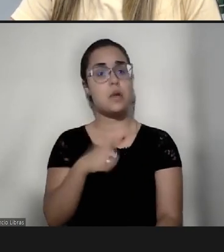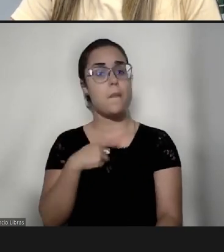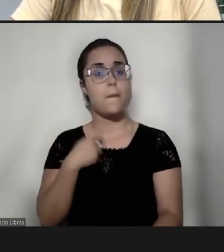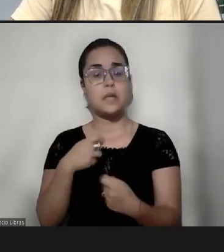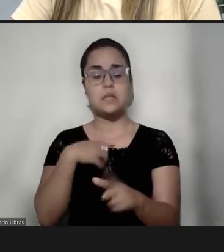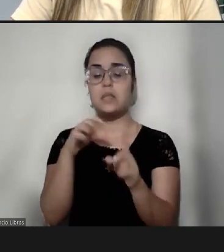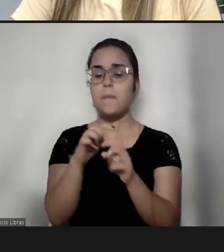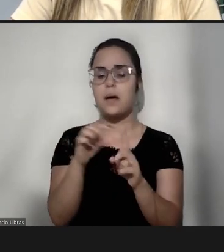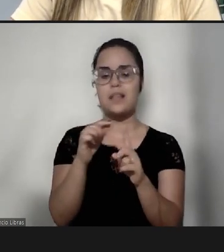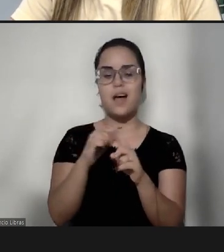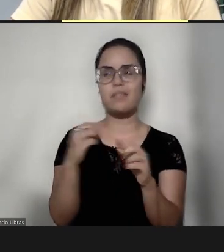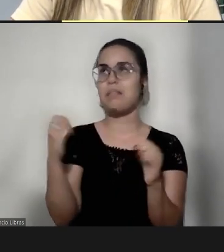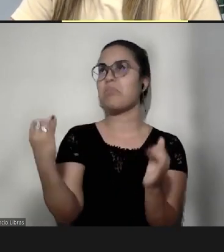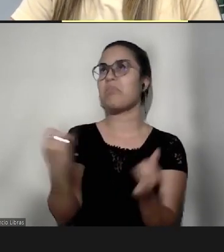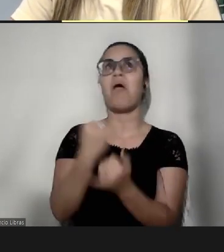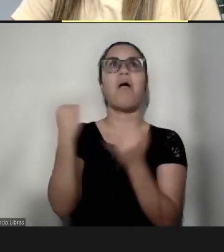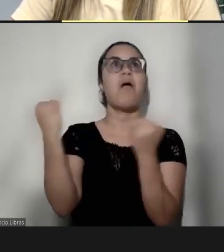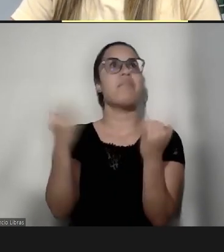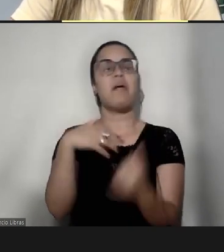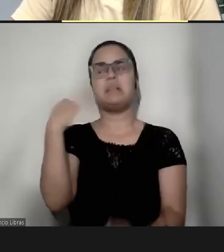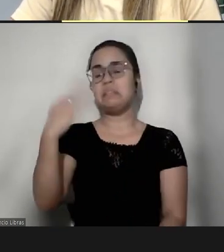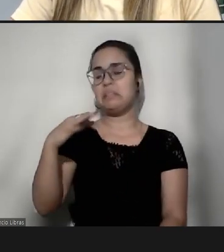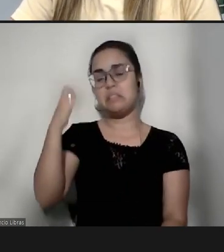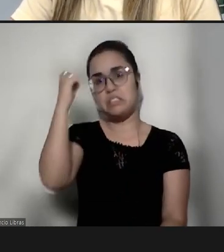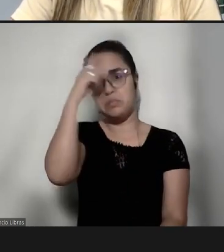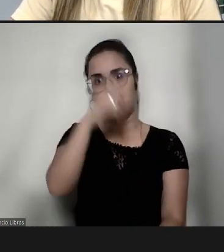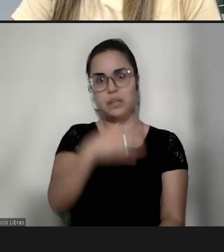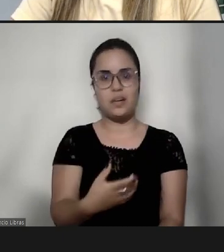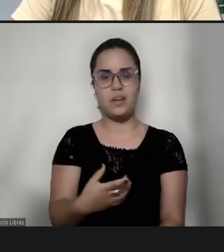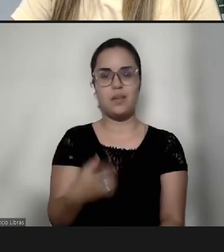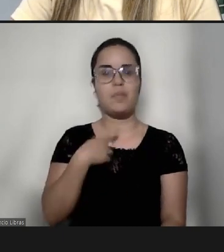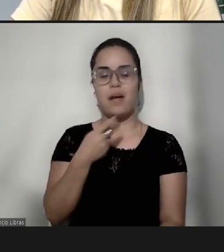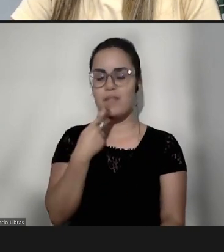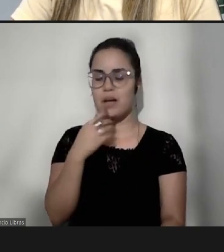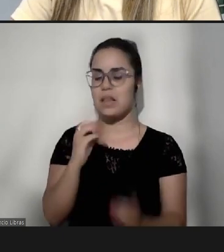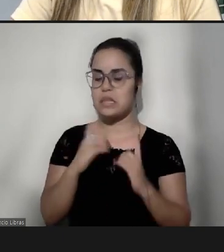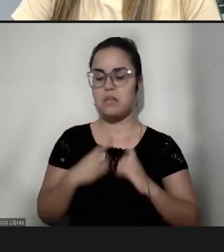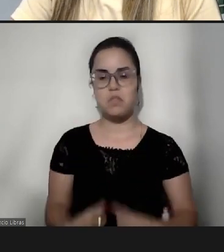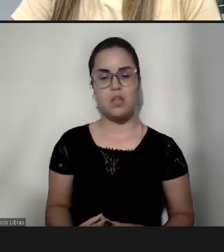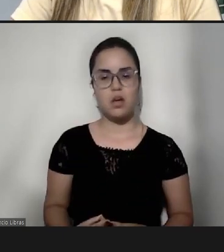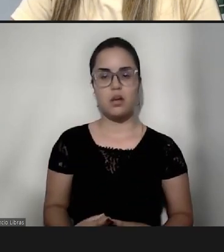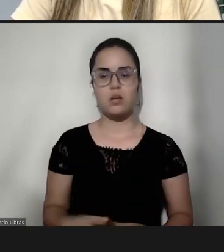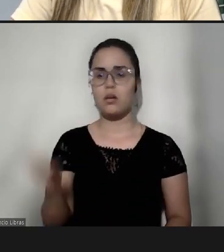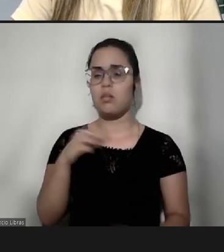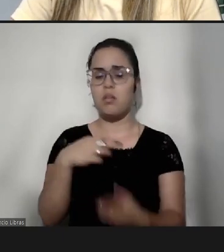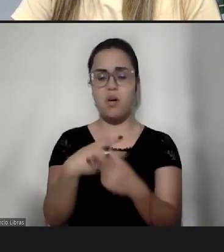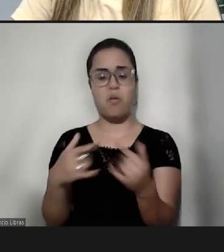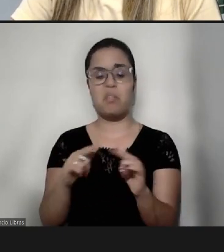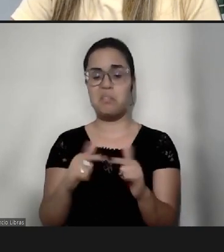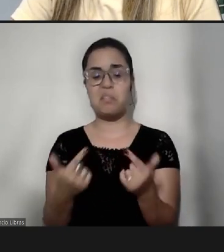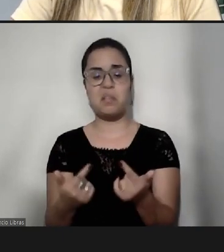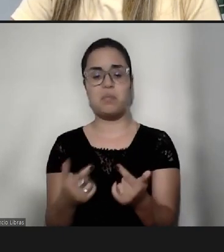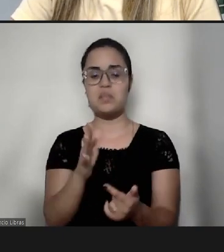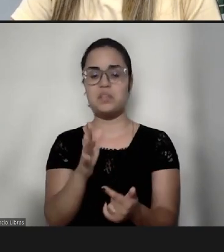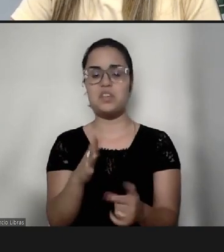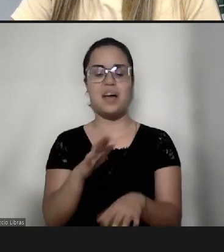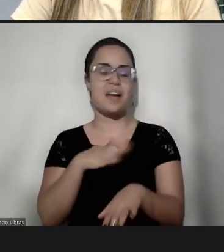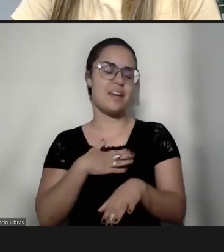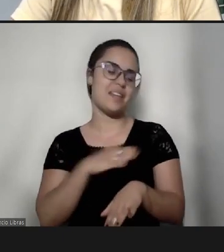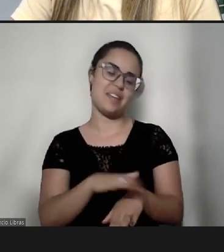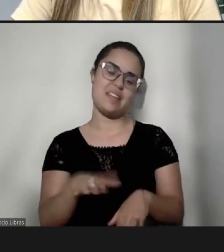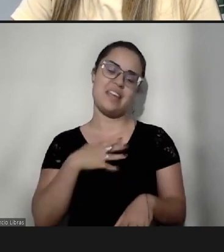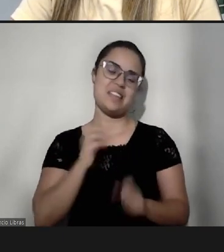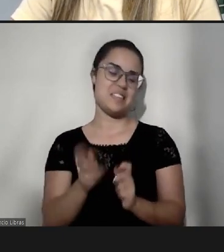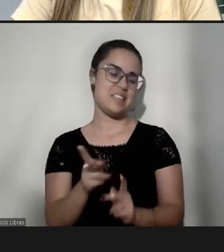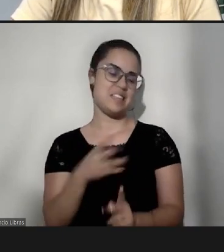elaboradas para falar para eles sobre a deficiência, né, coisas simples, já confortam eles, e está tudo bem,